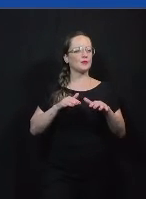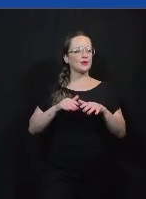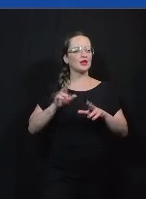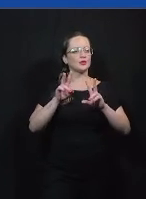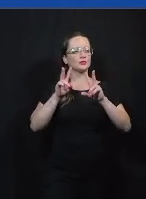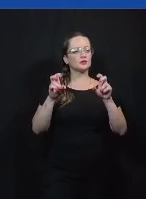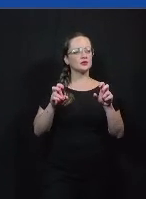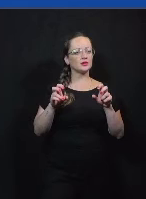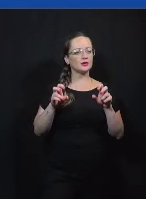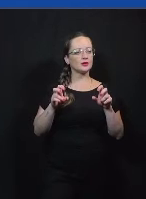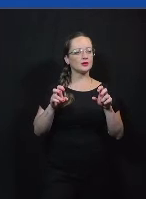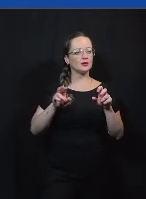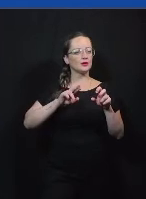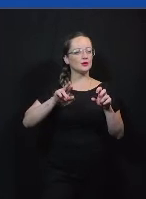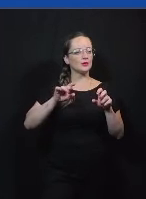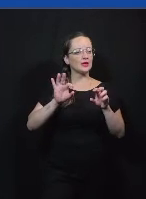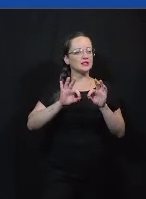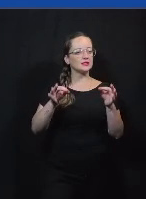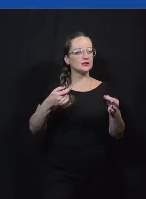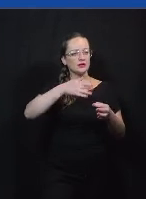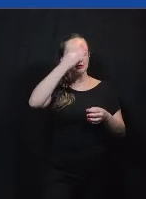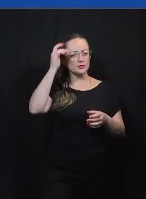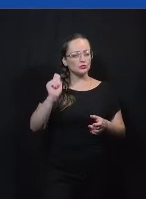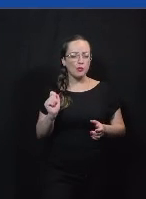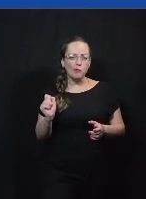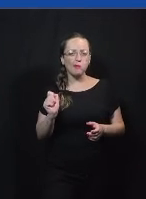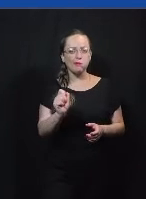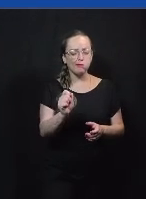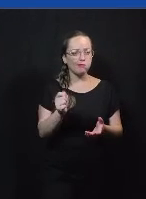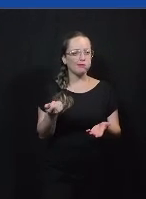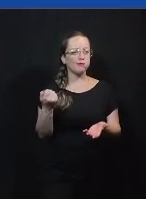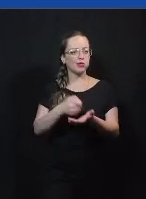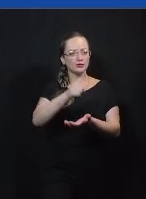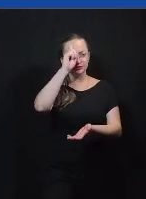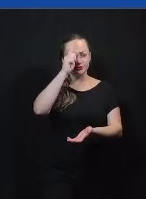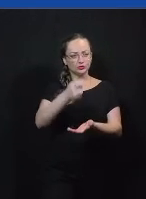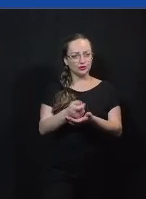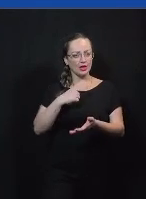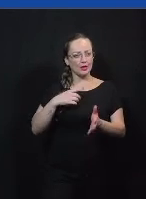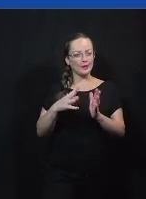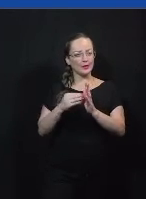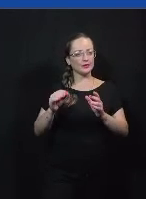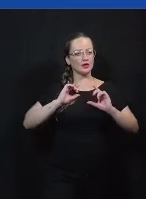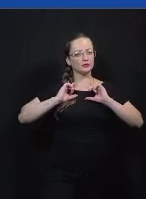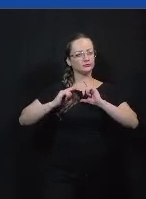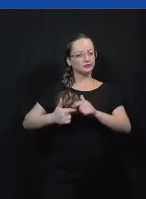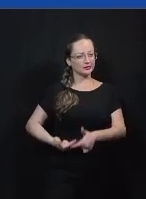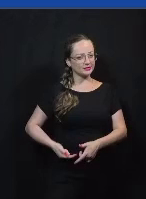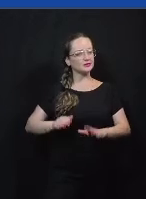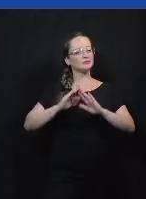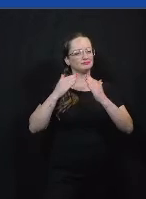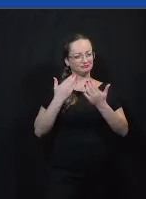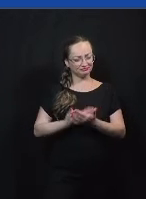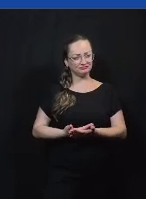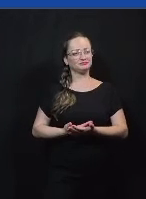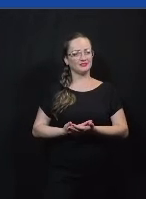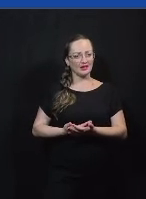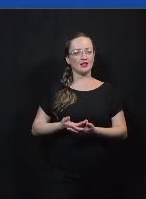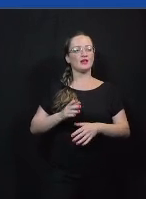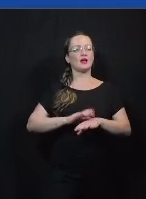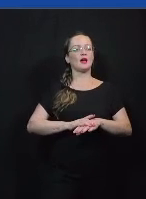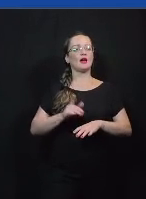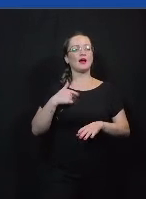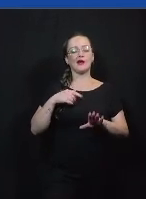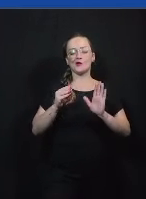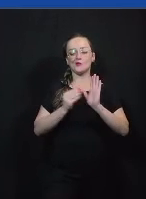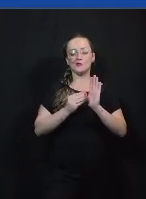e não é simplesmente algo que alguém impôs que muito do modelo tradicional escolar ele a falta de decisão é